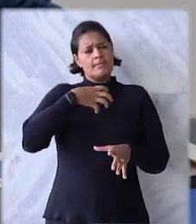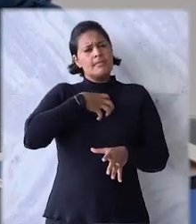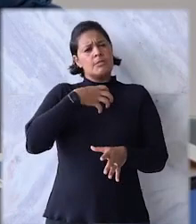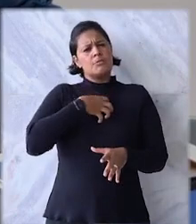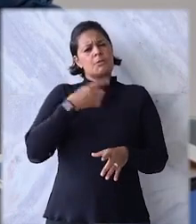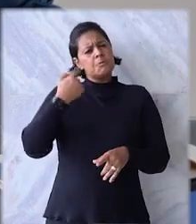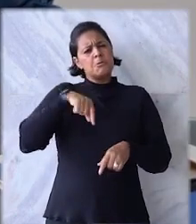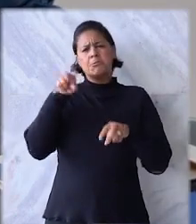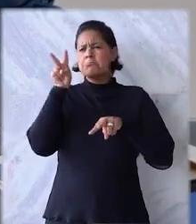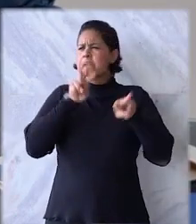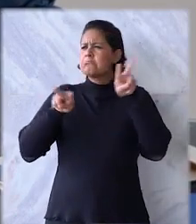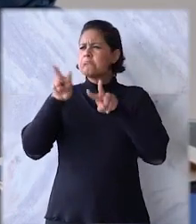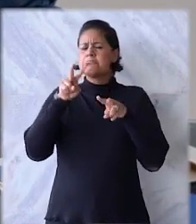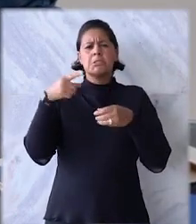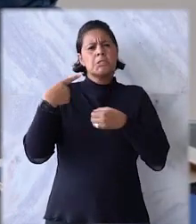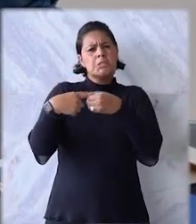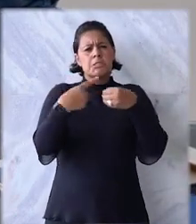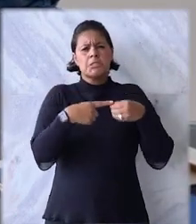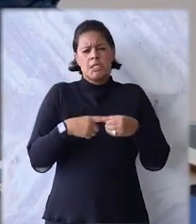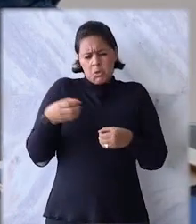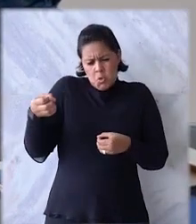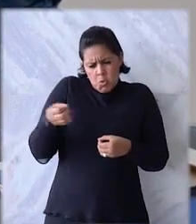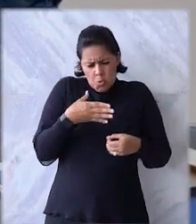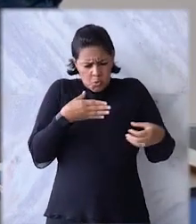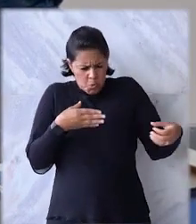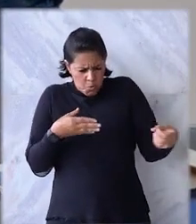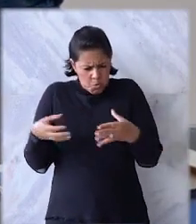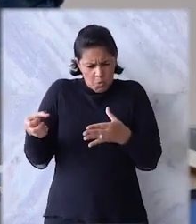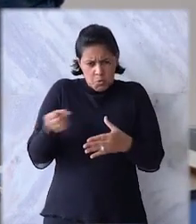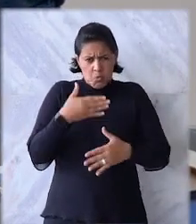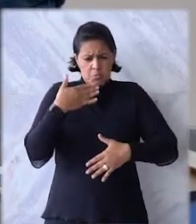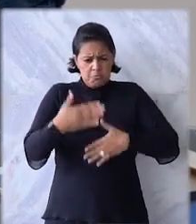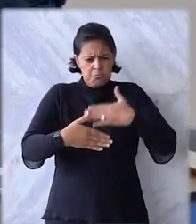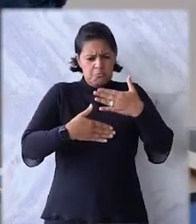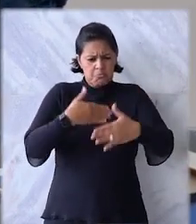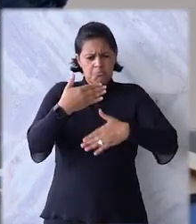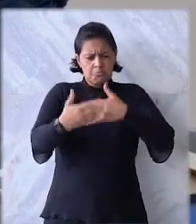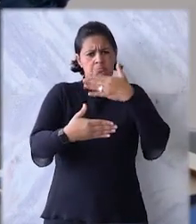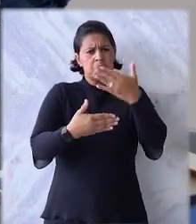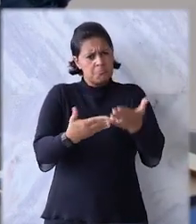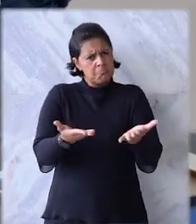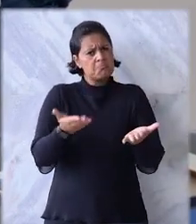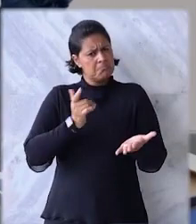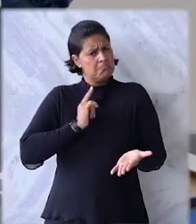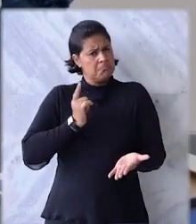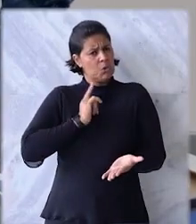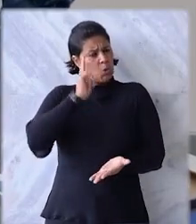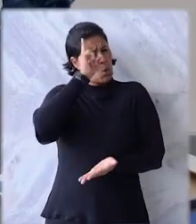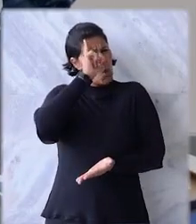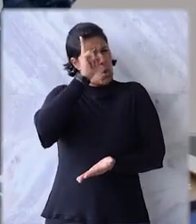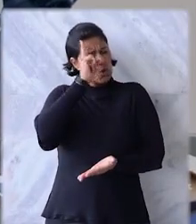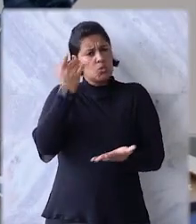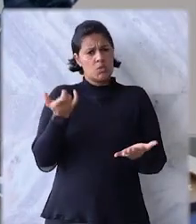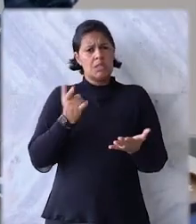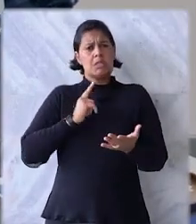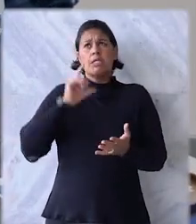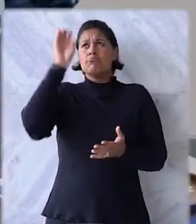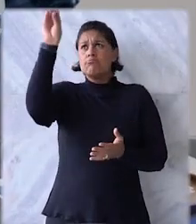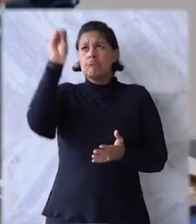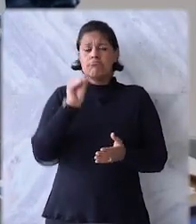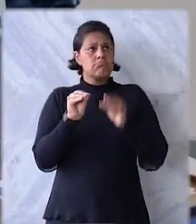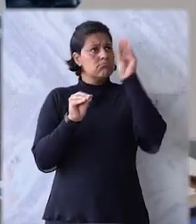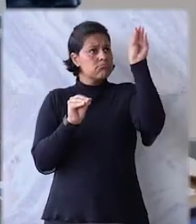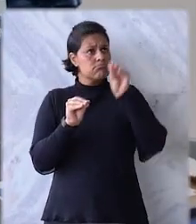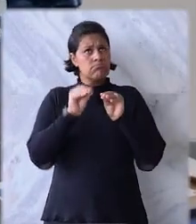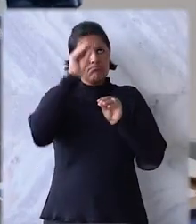sentimento de que a cidade se renova todos os dias, que a cidade que tem um pouco de cada Brasil, essa cidade que reúne um